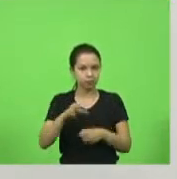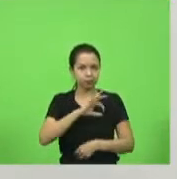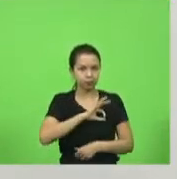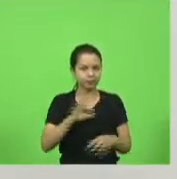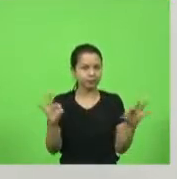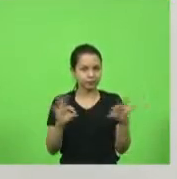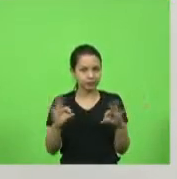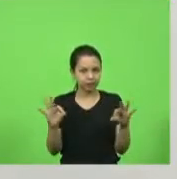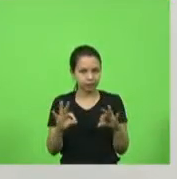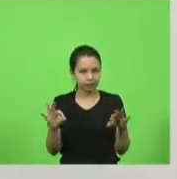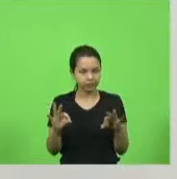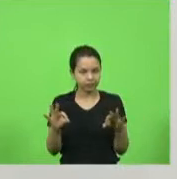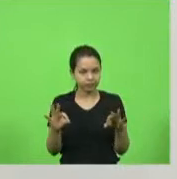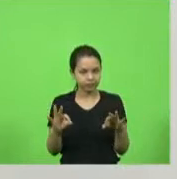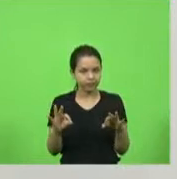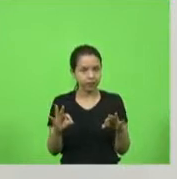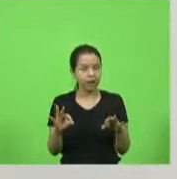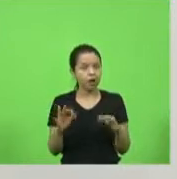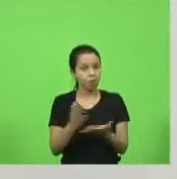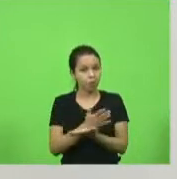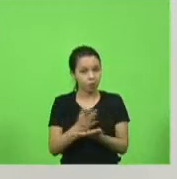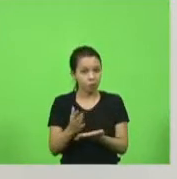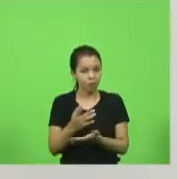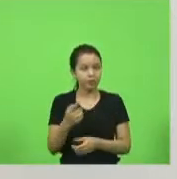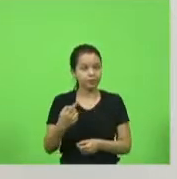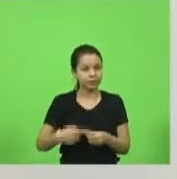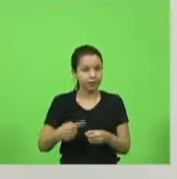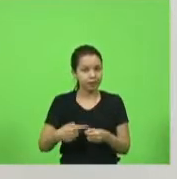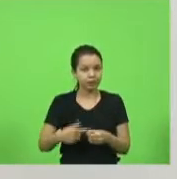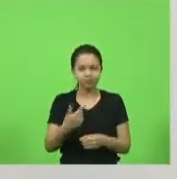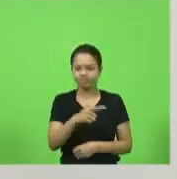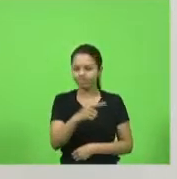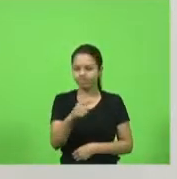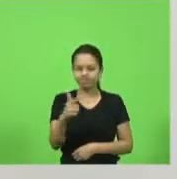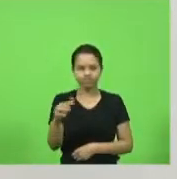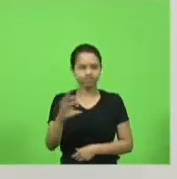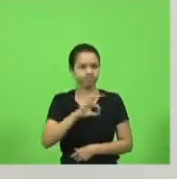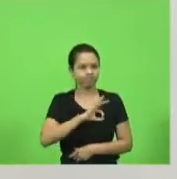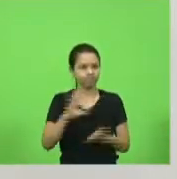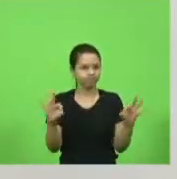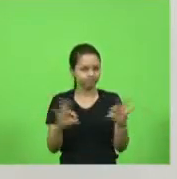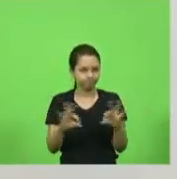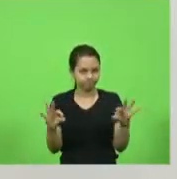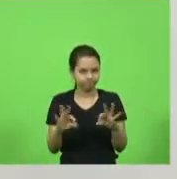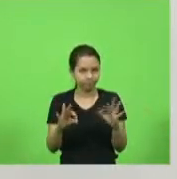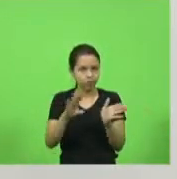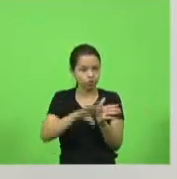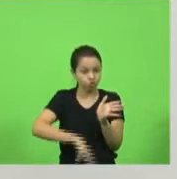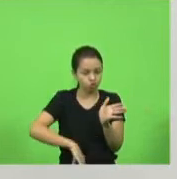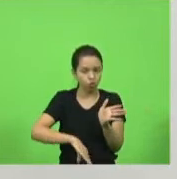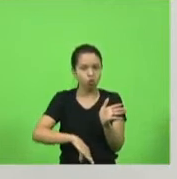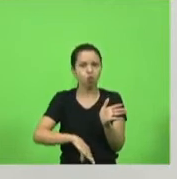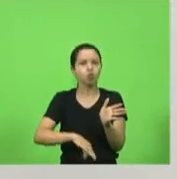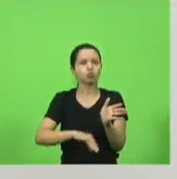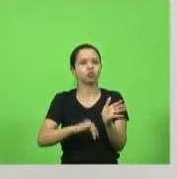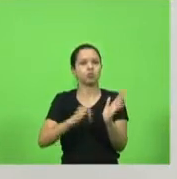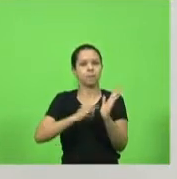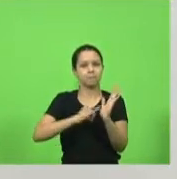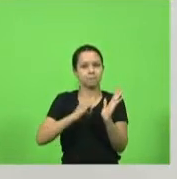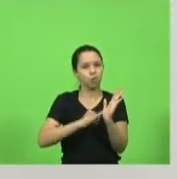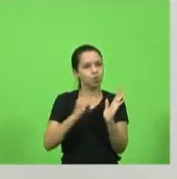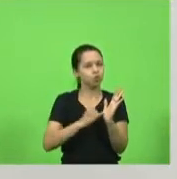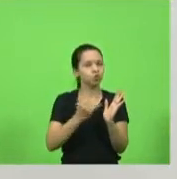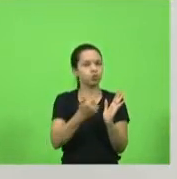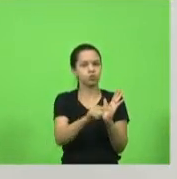Não tem. Simplesmente tem cidade que não tem. Pronto. E não recebe desconto nenhum na hora de pagar os seus impostos que